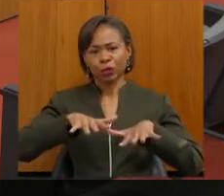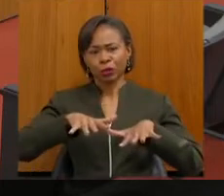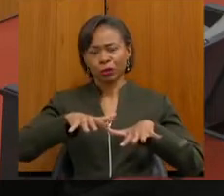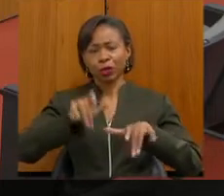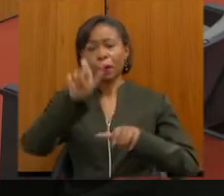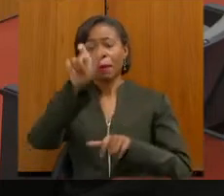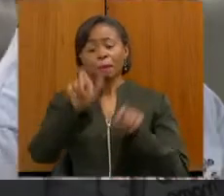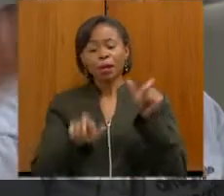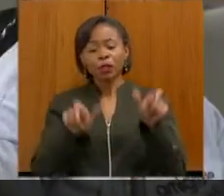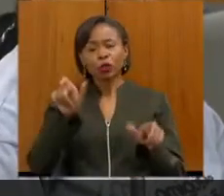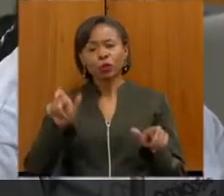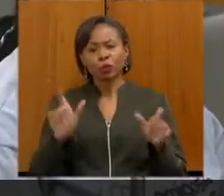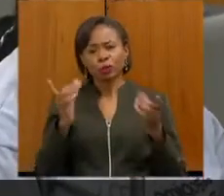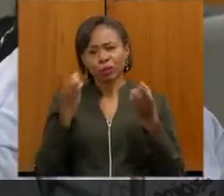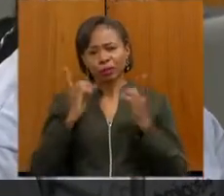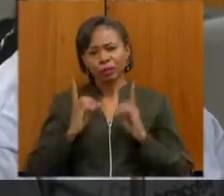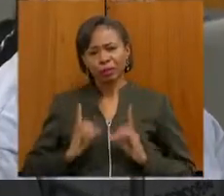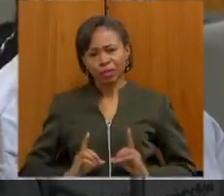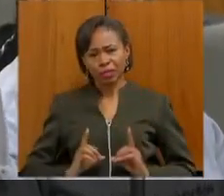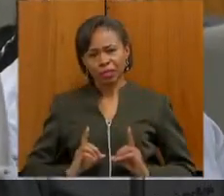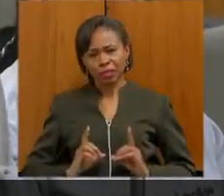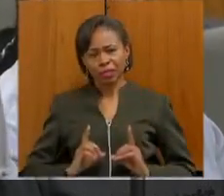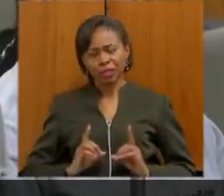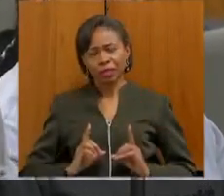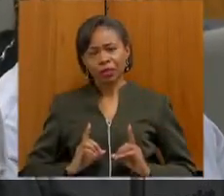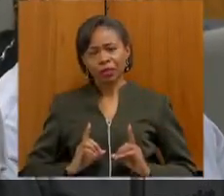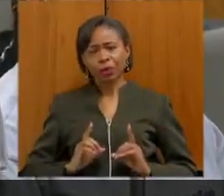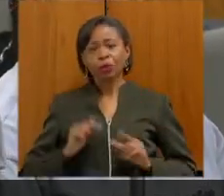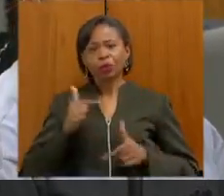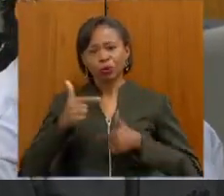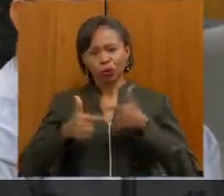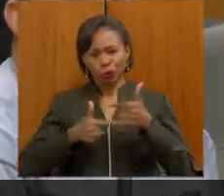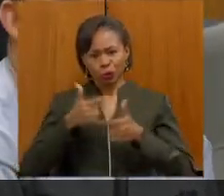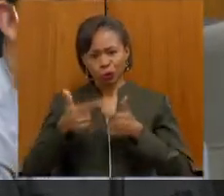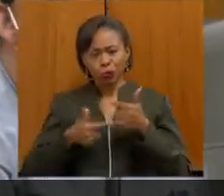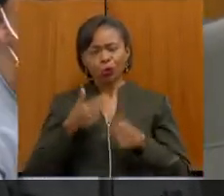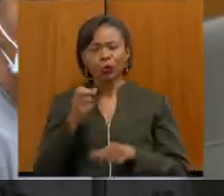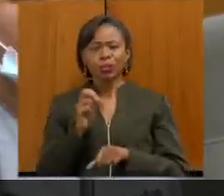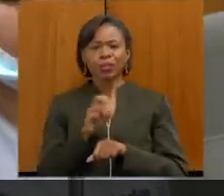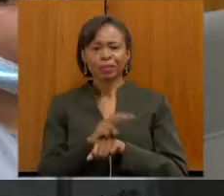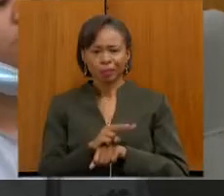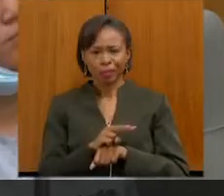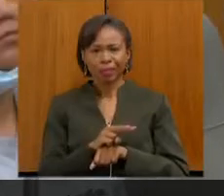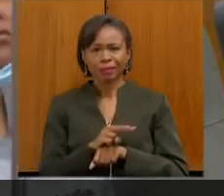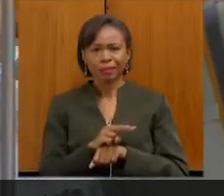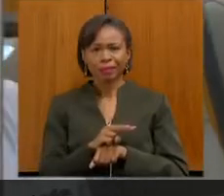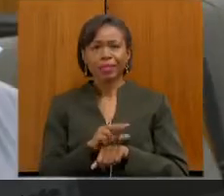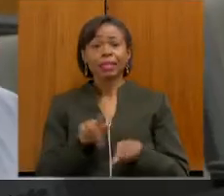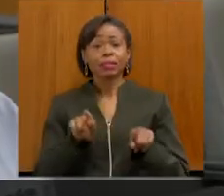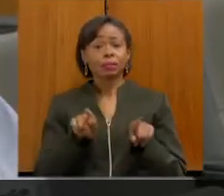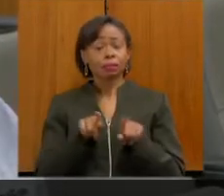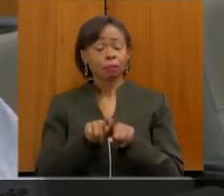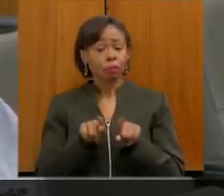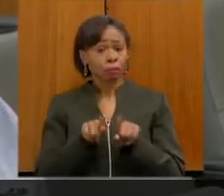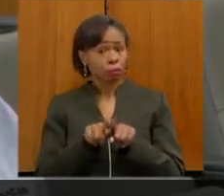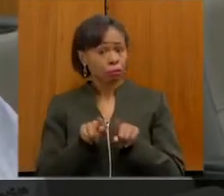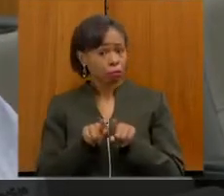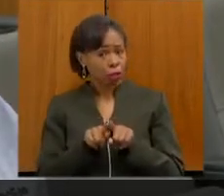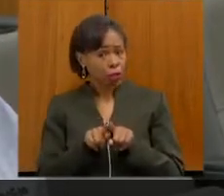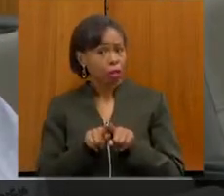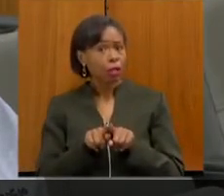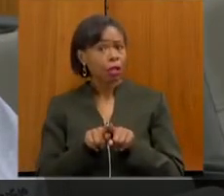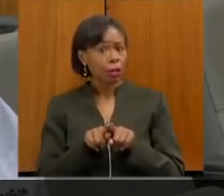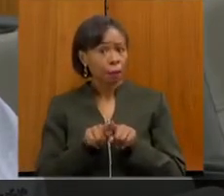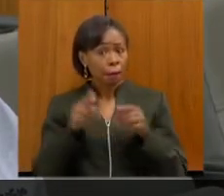deficiência através do trabalho e tornar-se ainda mais